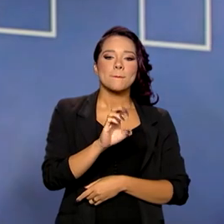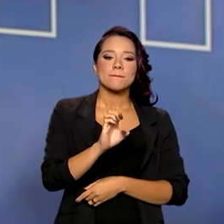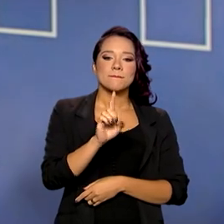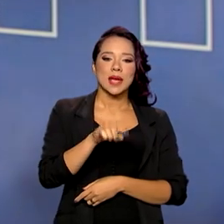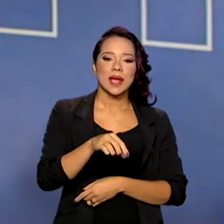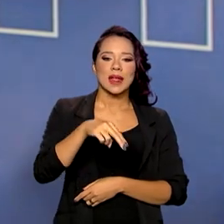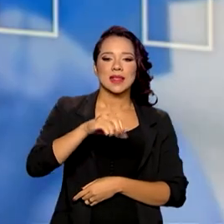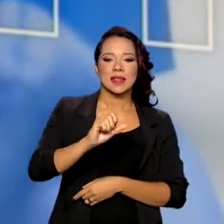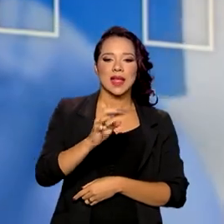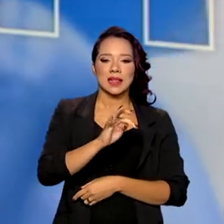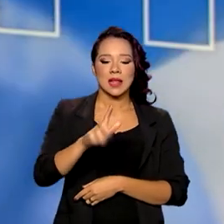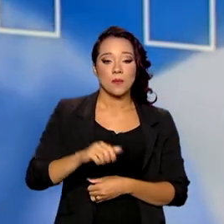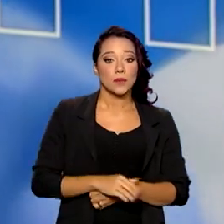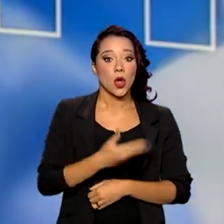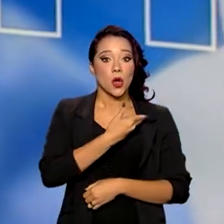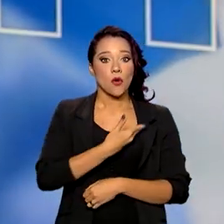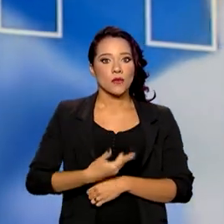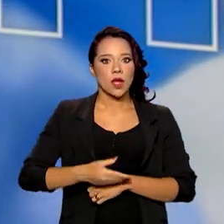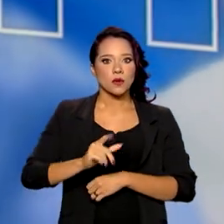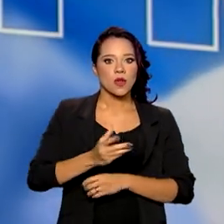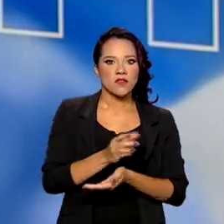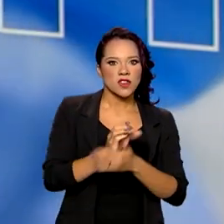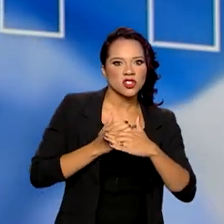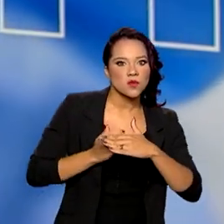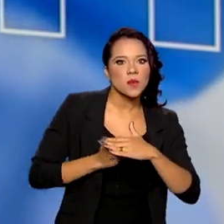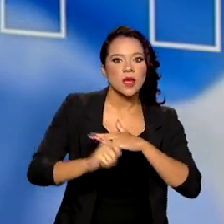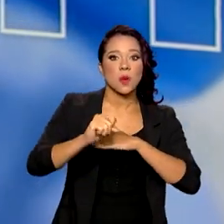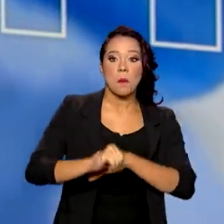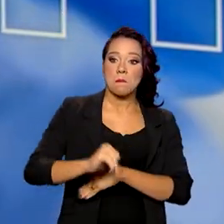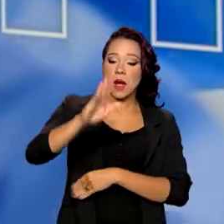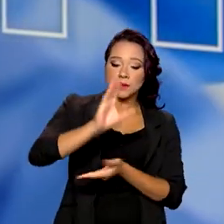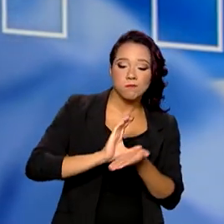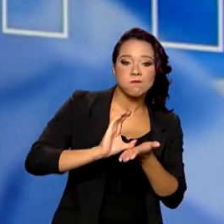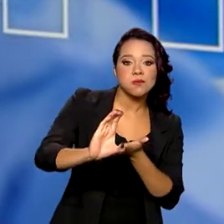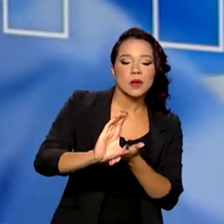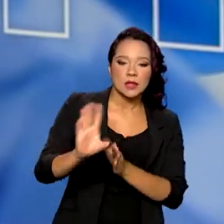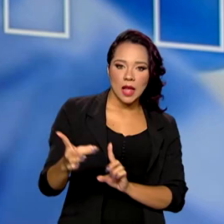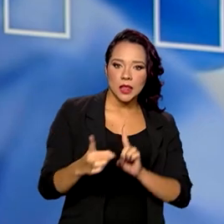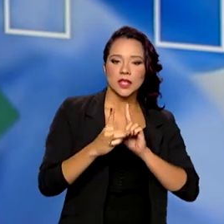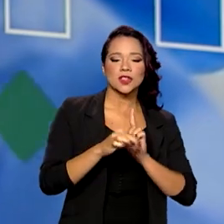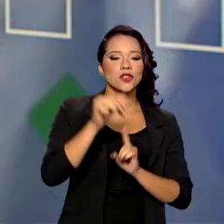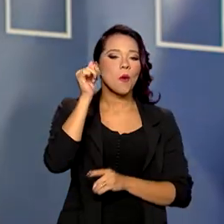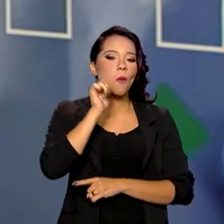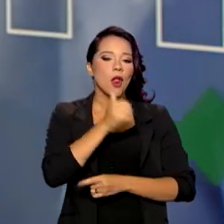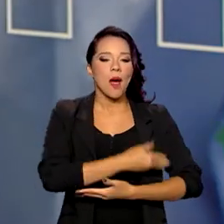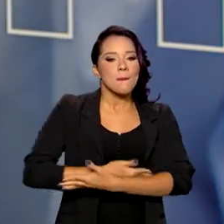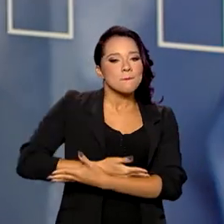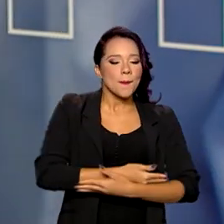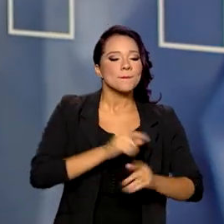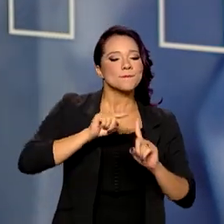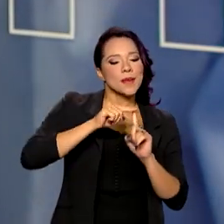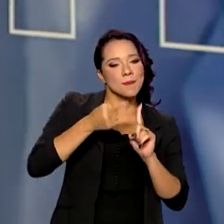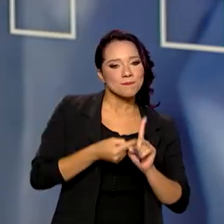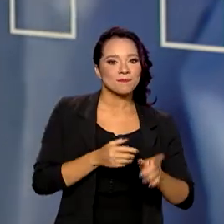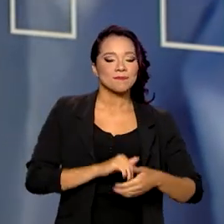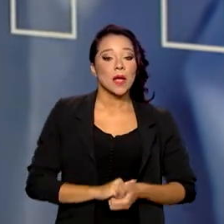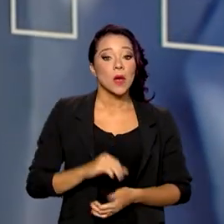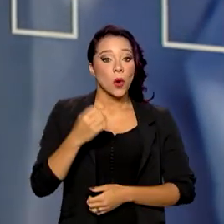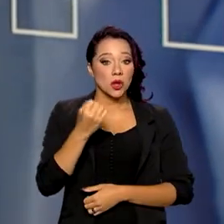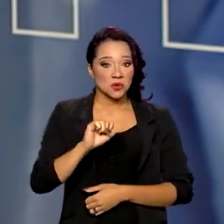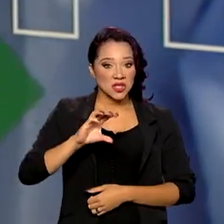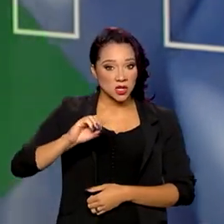ampliou os investimentos na atenção materno-infantil. De cerca de 800 milhões,